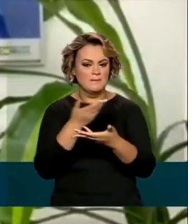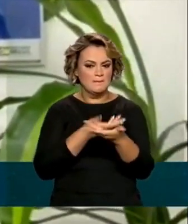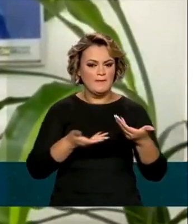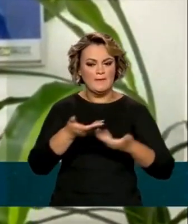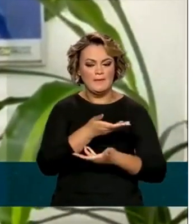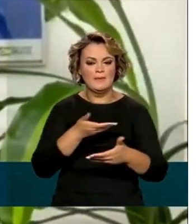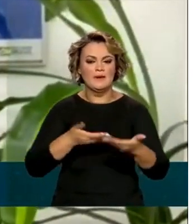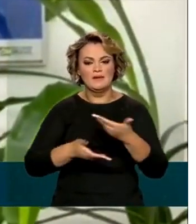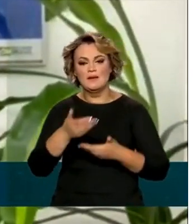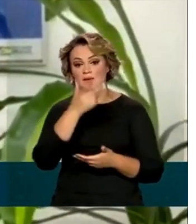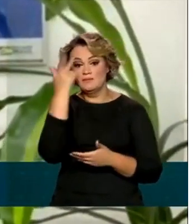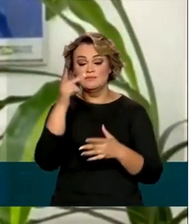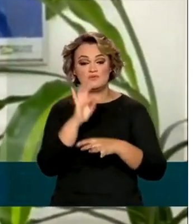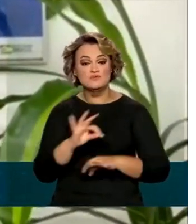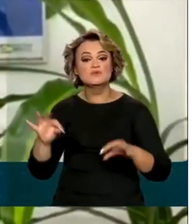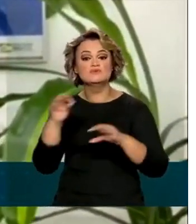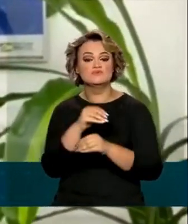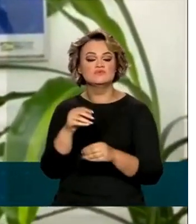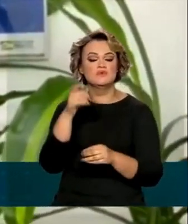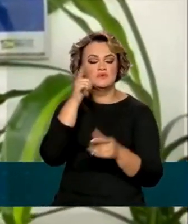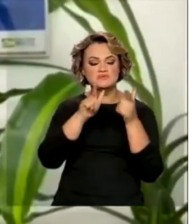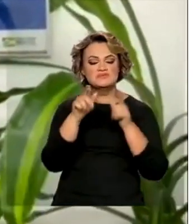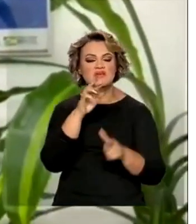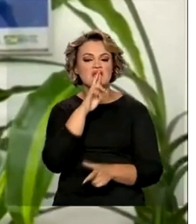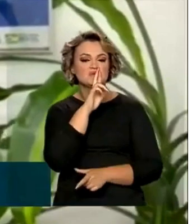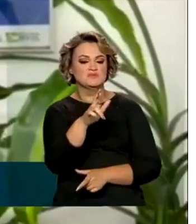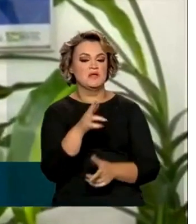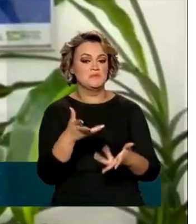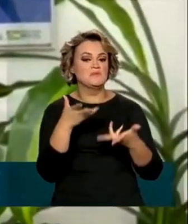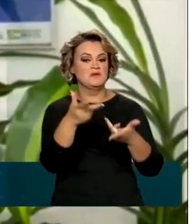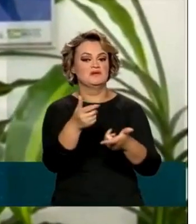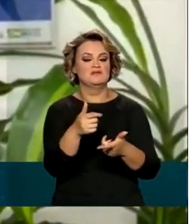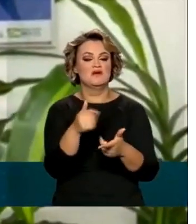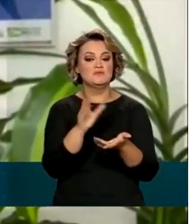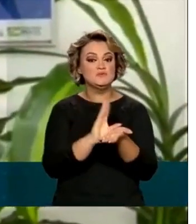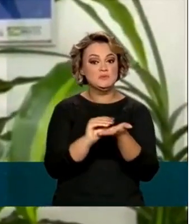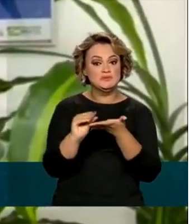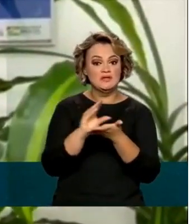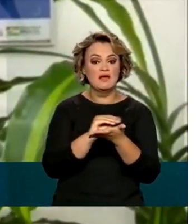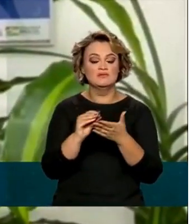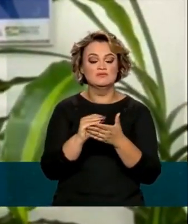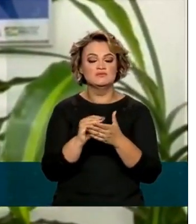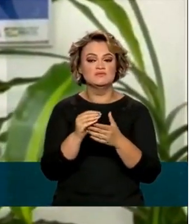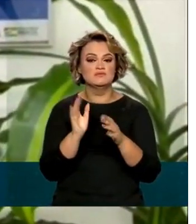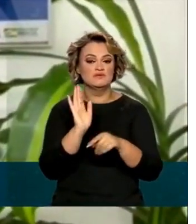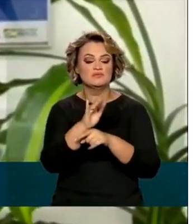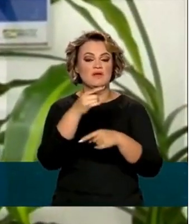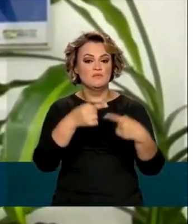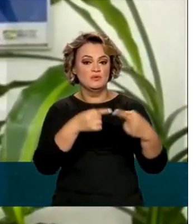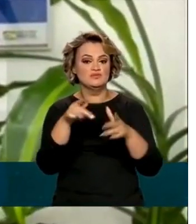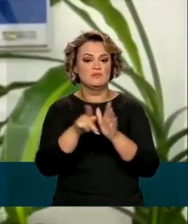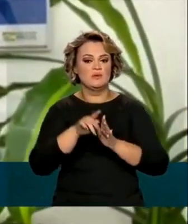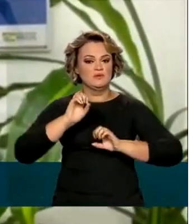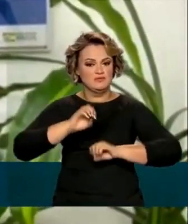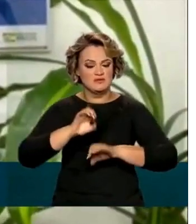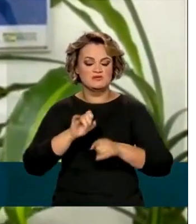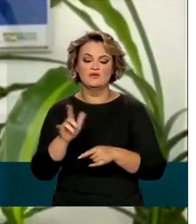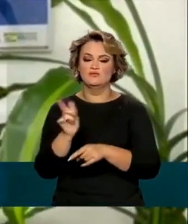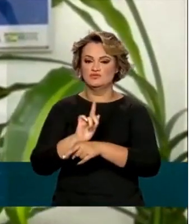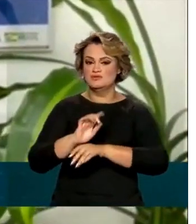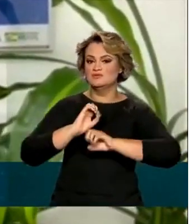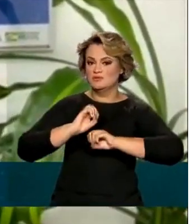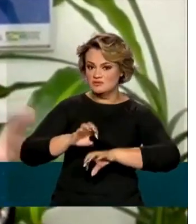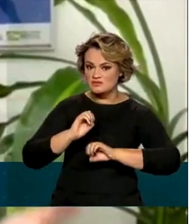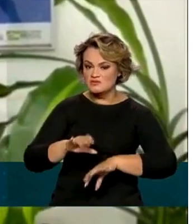de forma que todos possam contribuir e entregar um resultado com maior qualidade de dados para as nossas políticas educacionais, para a gestão